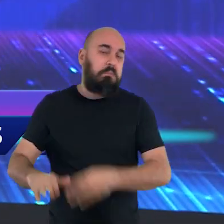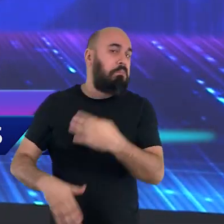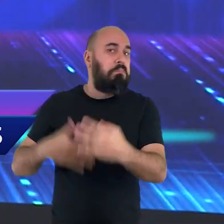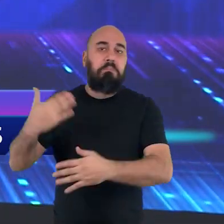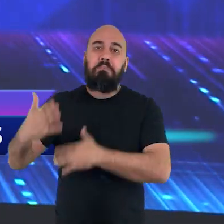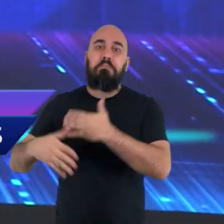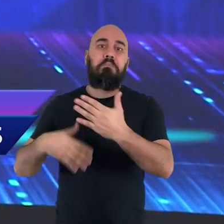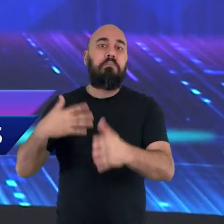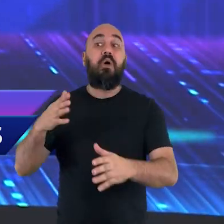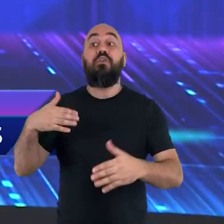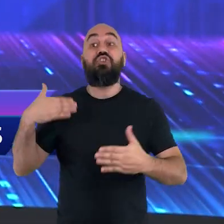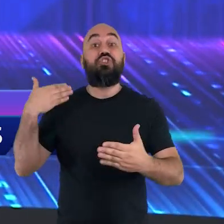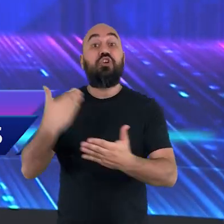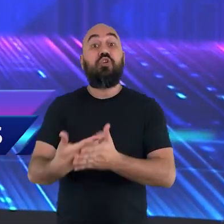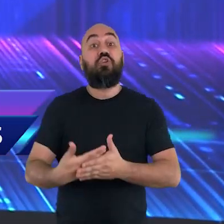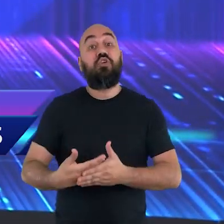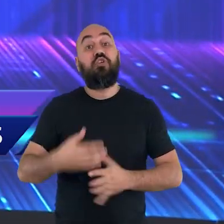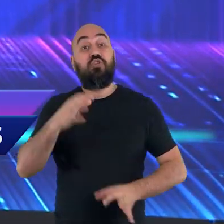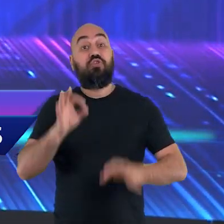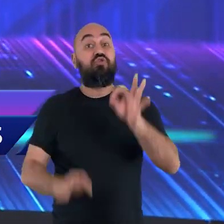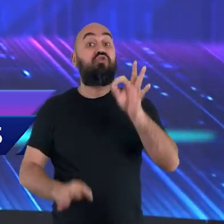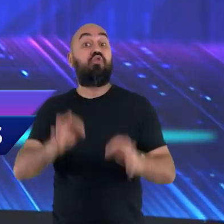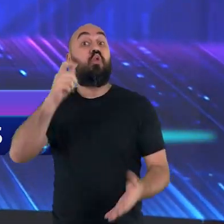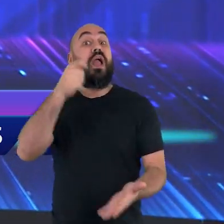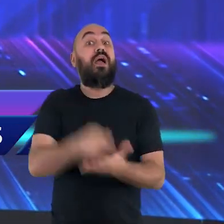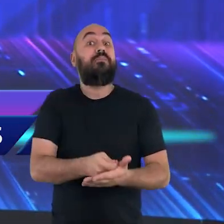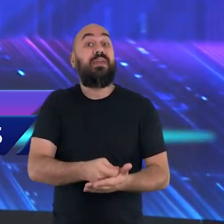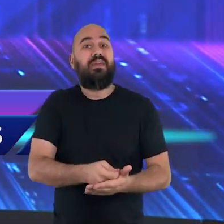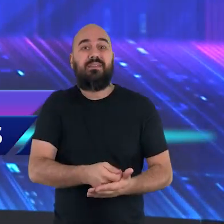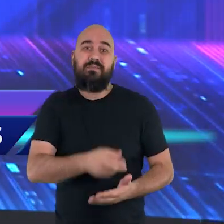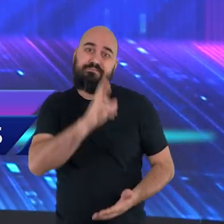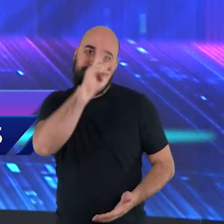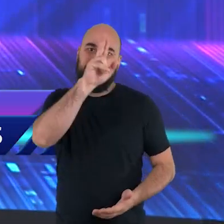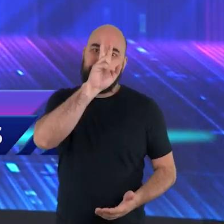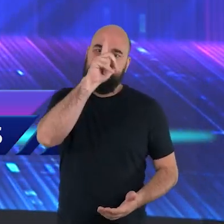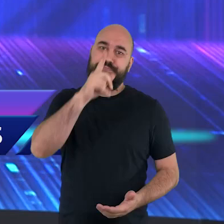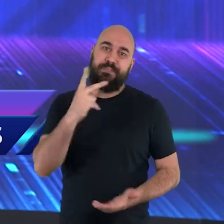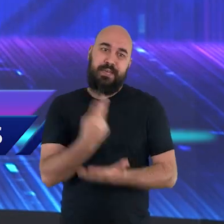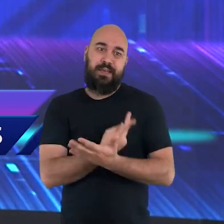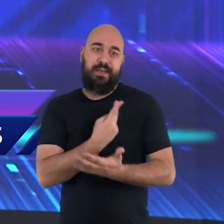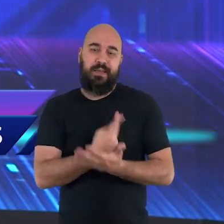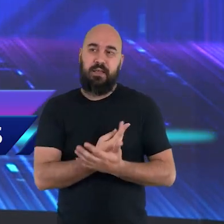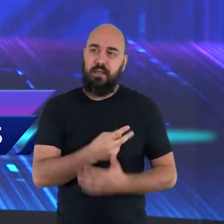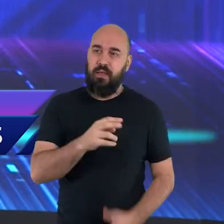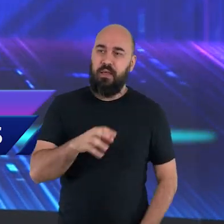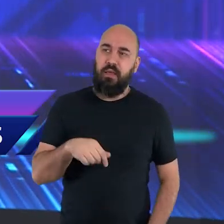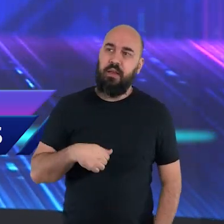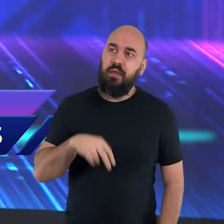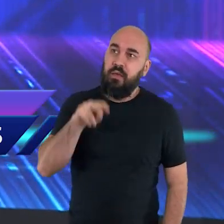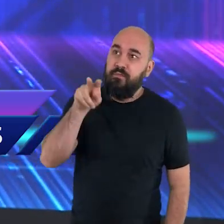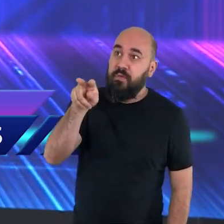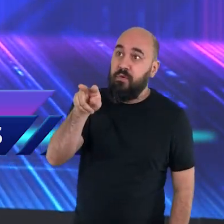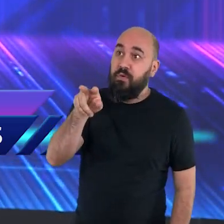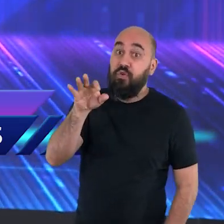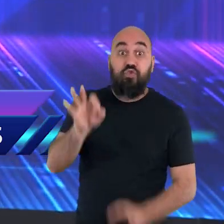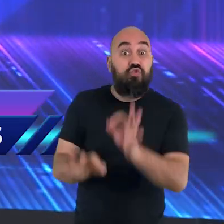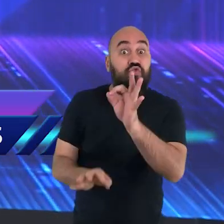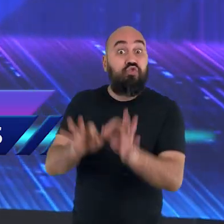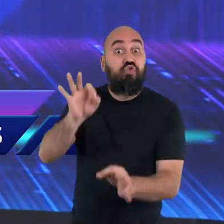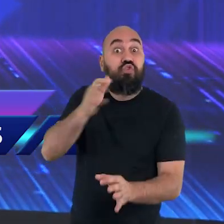foi para um julgamento. E quando ele chegou no julgamento, ele olhou para o juiz e reconheceu.